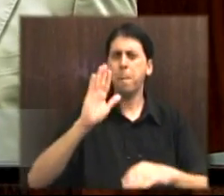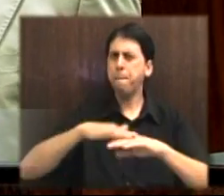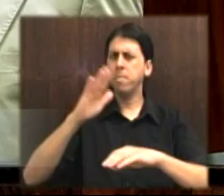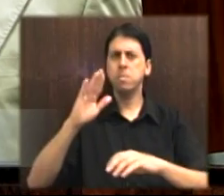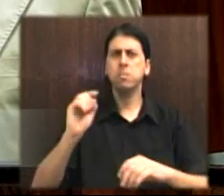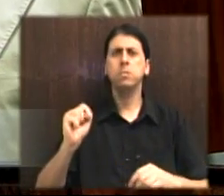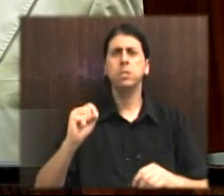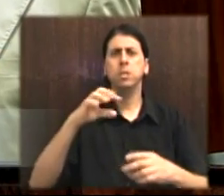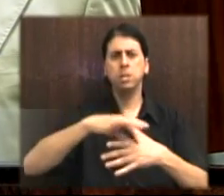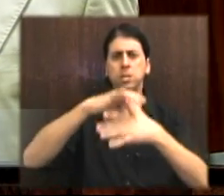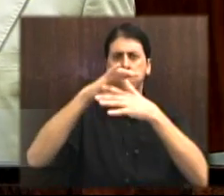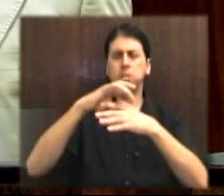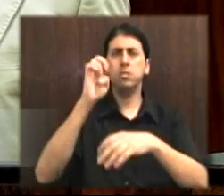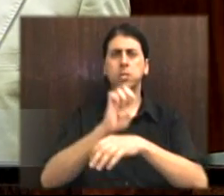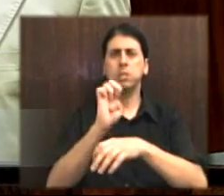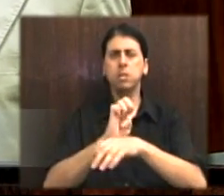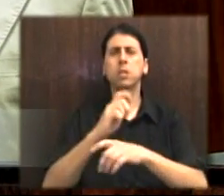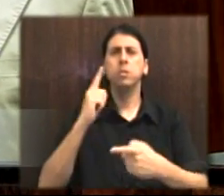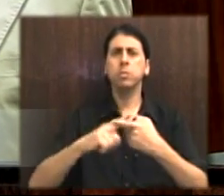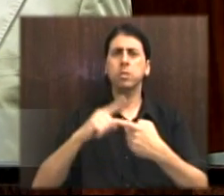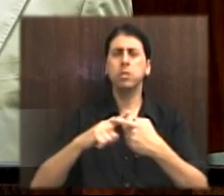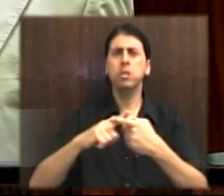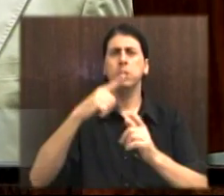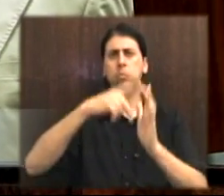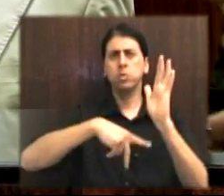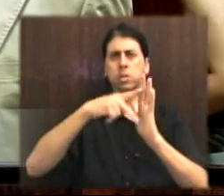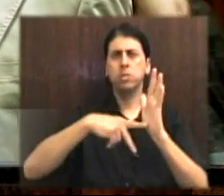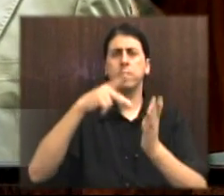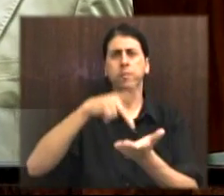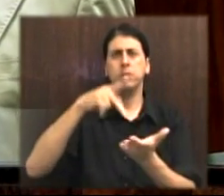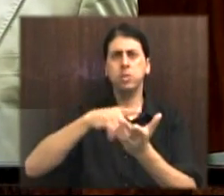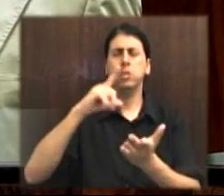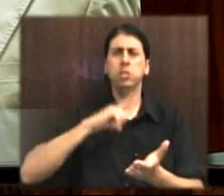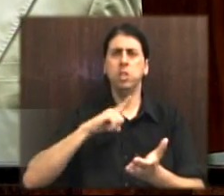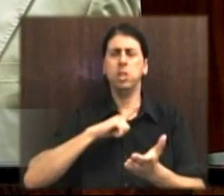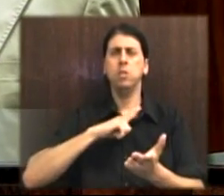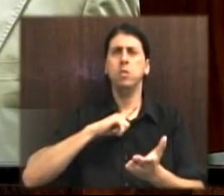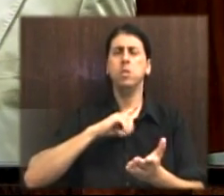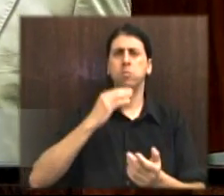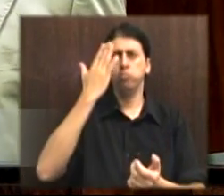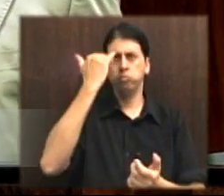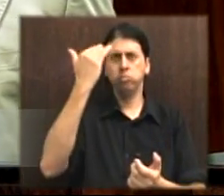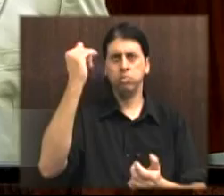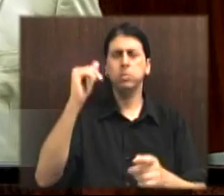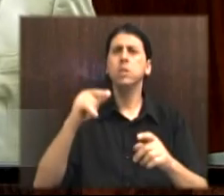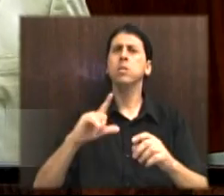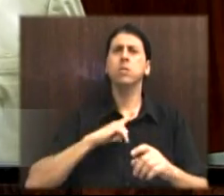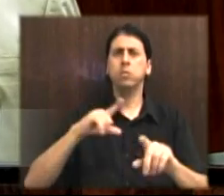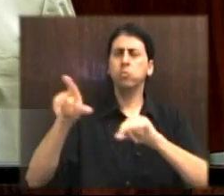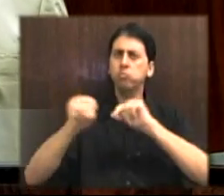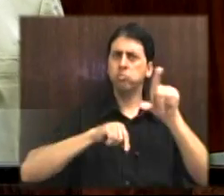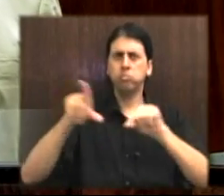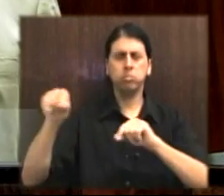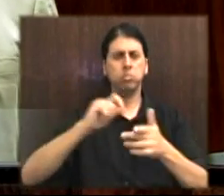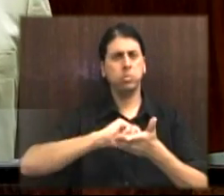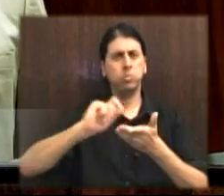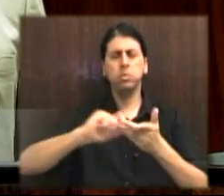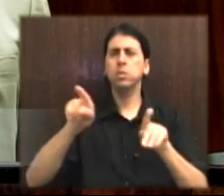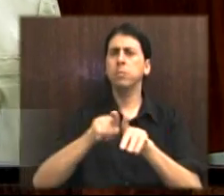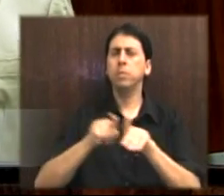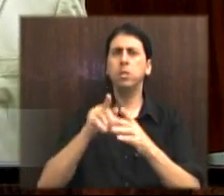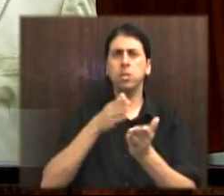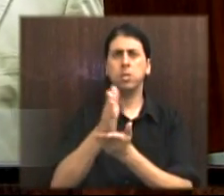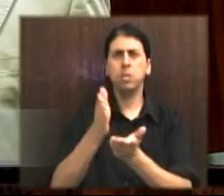Estado para que esse projeto tenha realmente sucesso, tanto na coleta de assinaturas, no ingresso, no